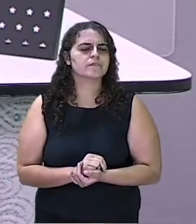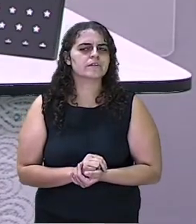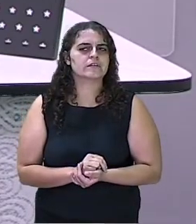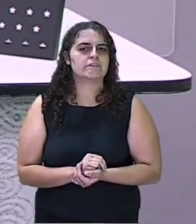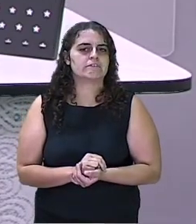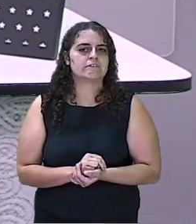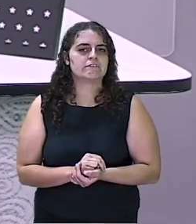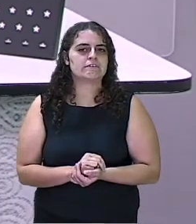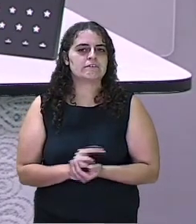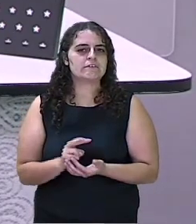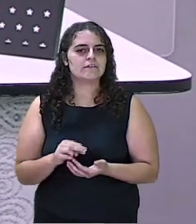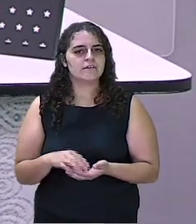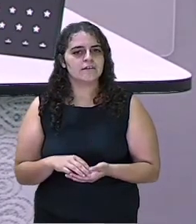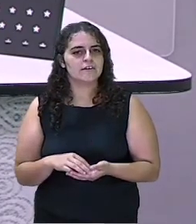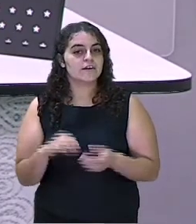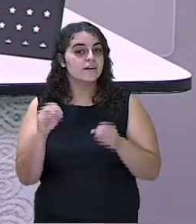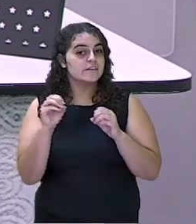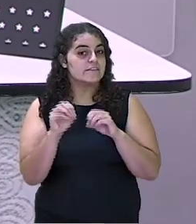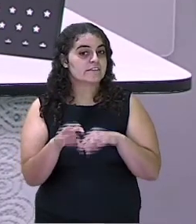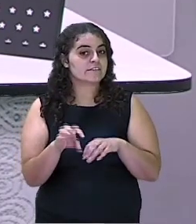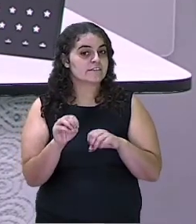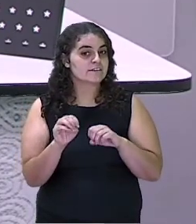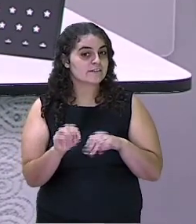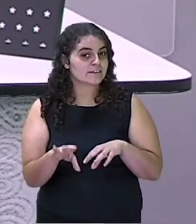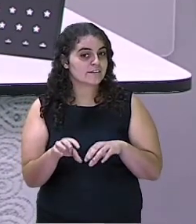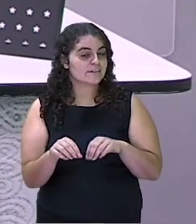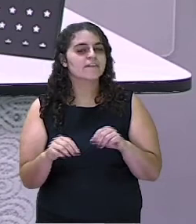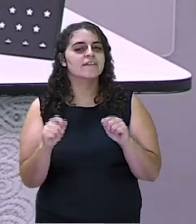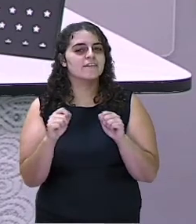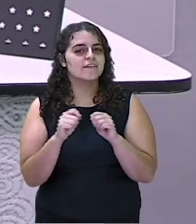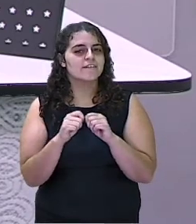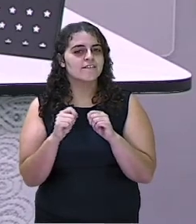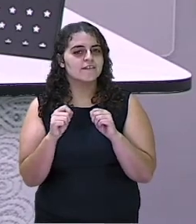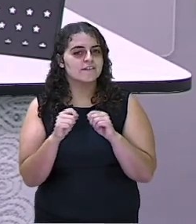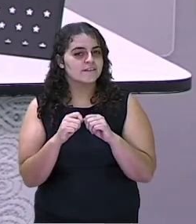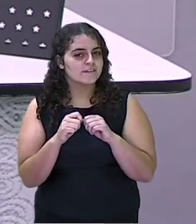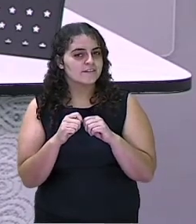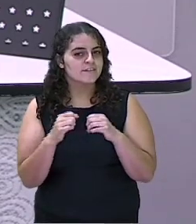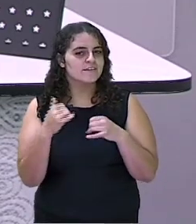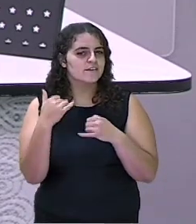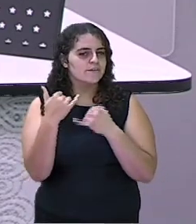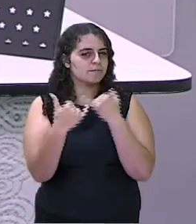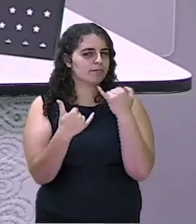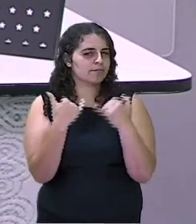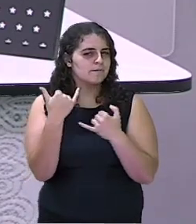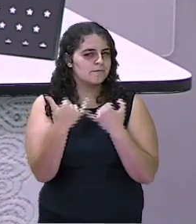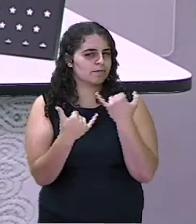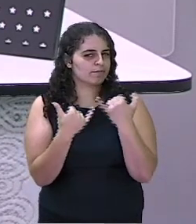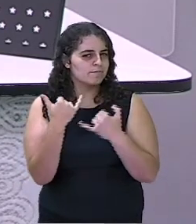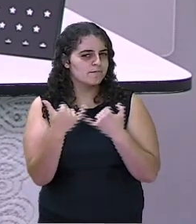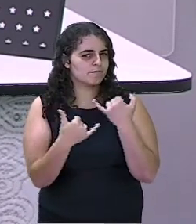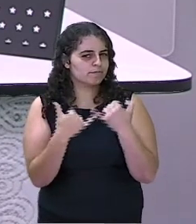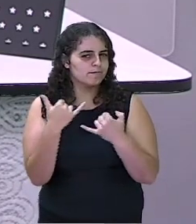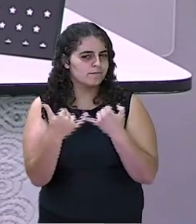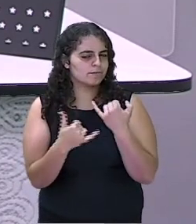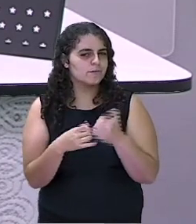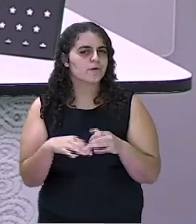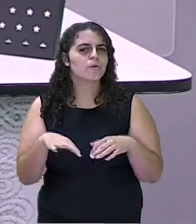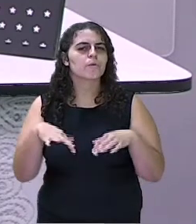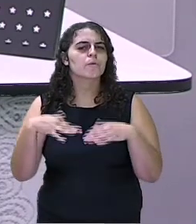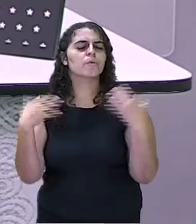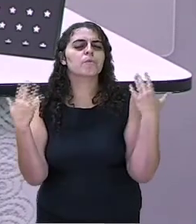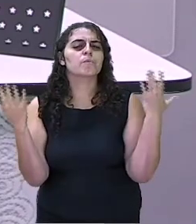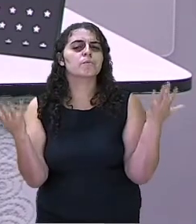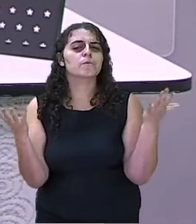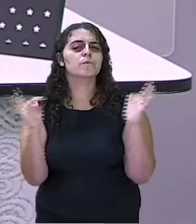E ensinar a construir um brinquedo. Qual dos